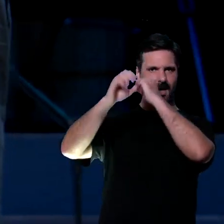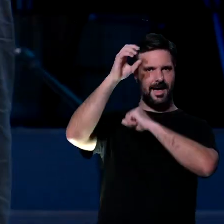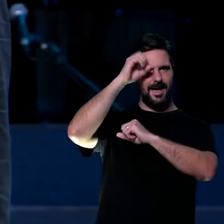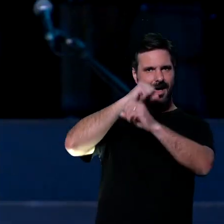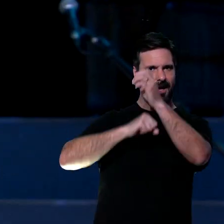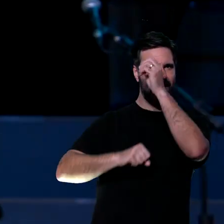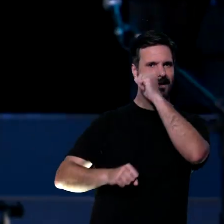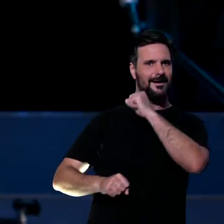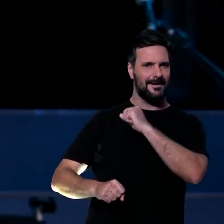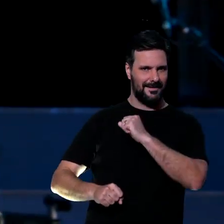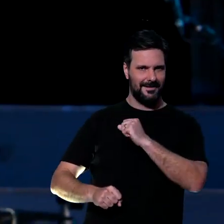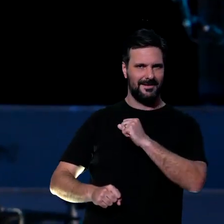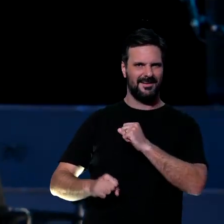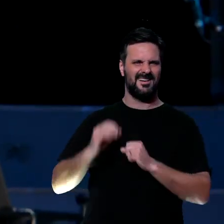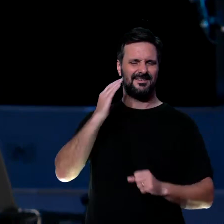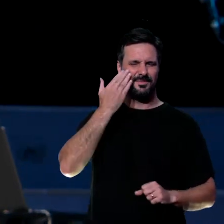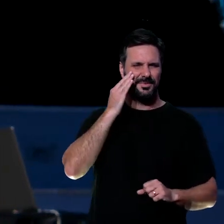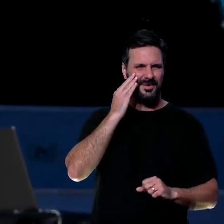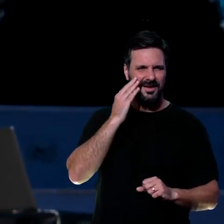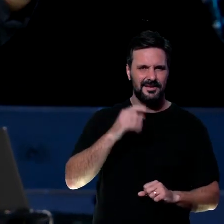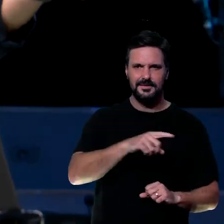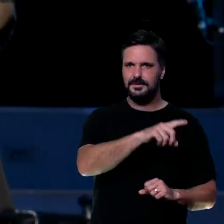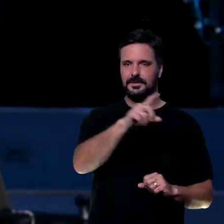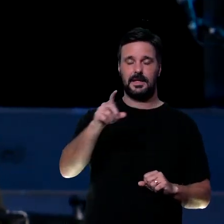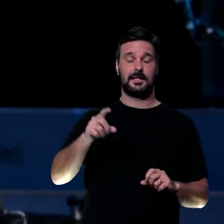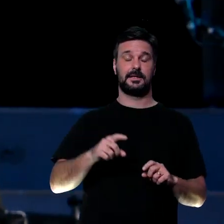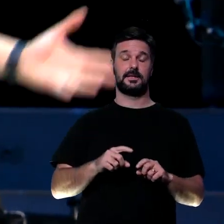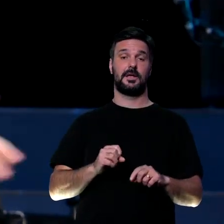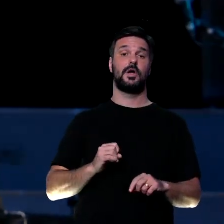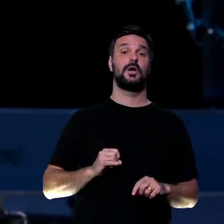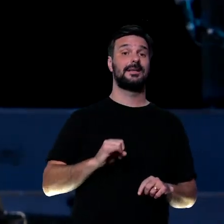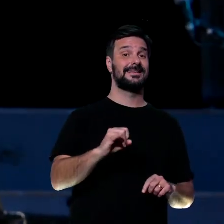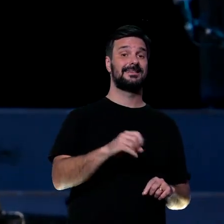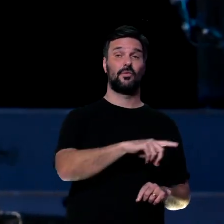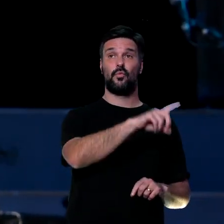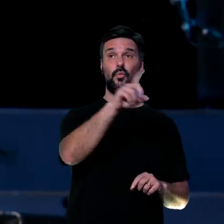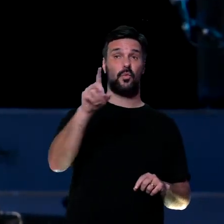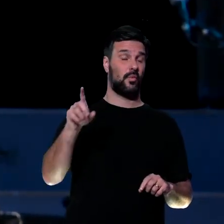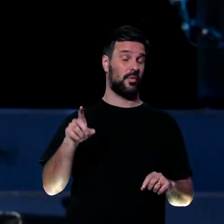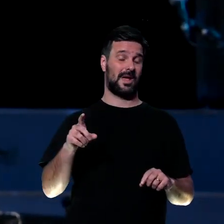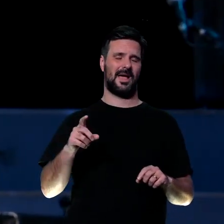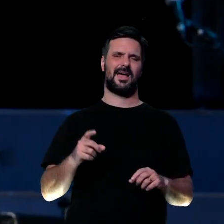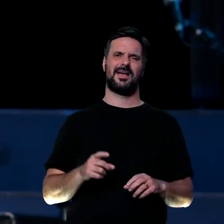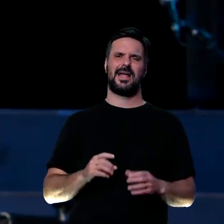coloquem em prática, sabe, só que, a gente acha muito lindo o que a Bíblia fala, não,